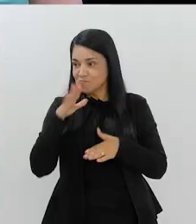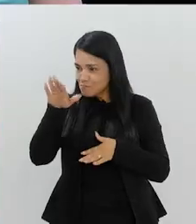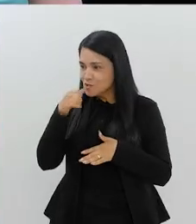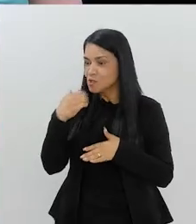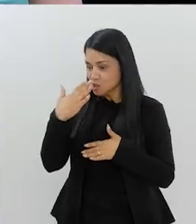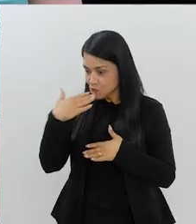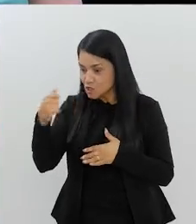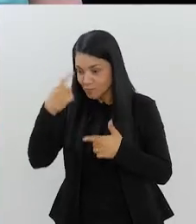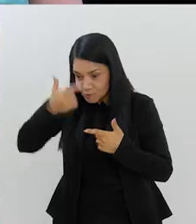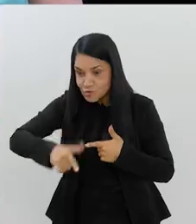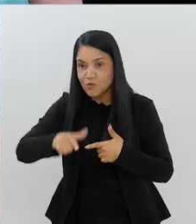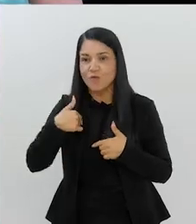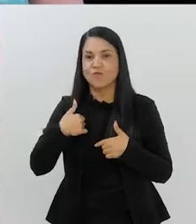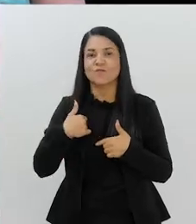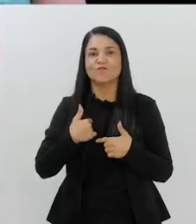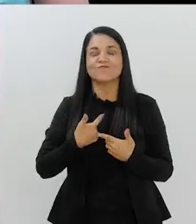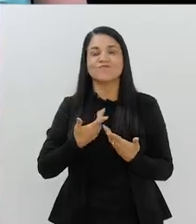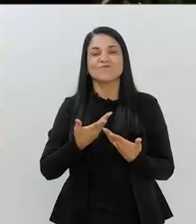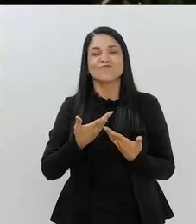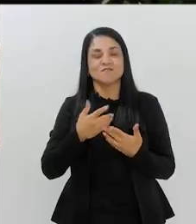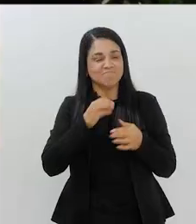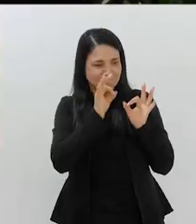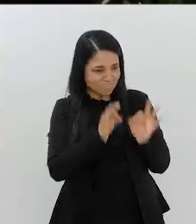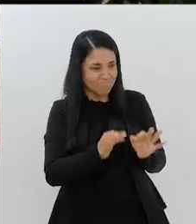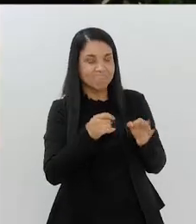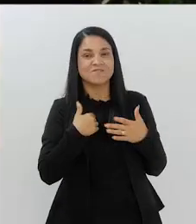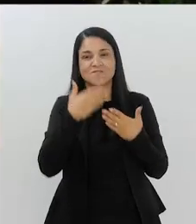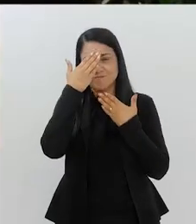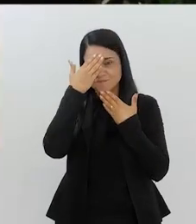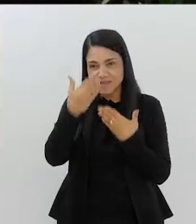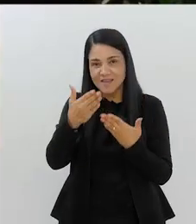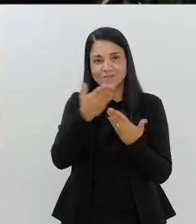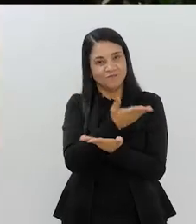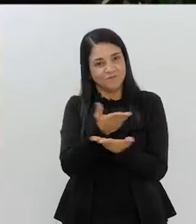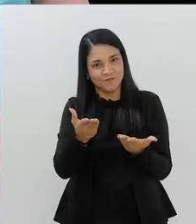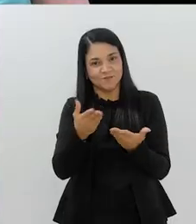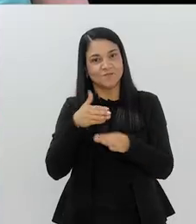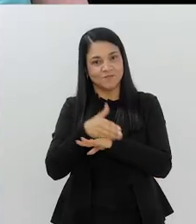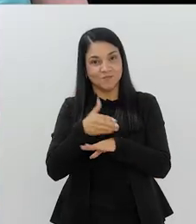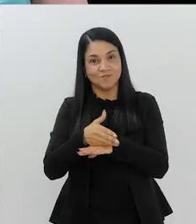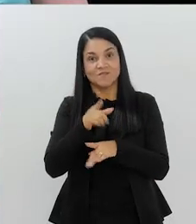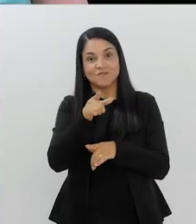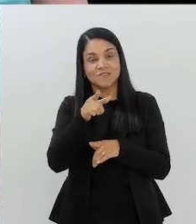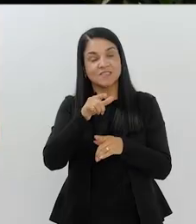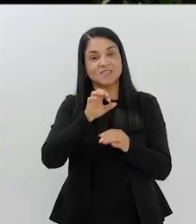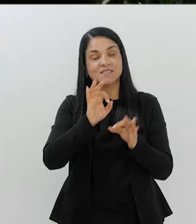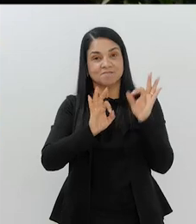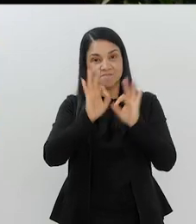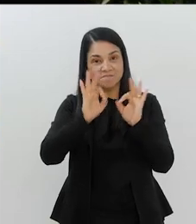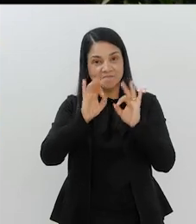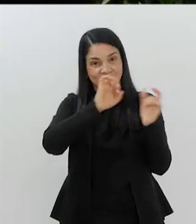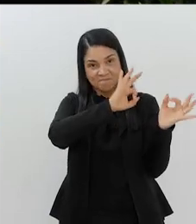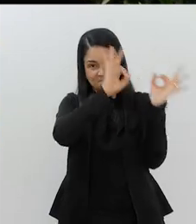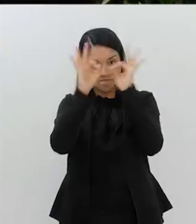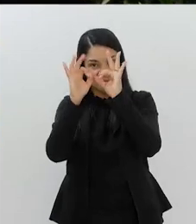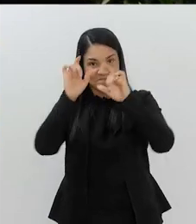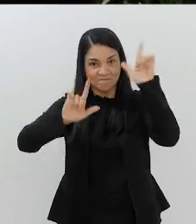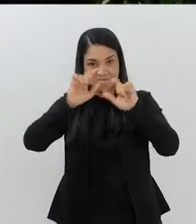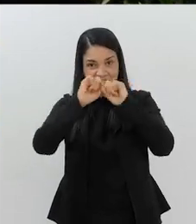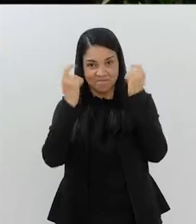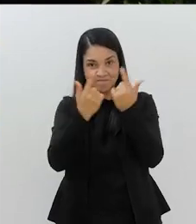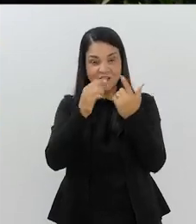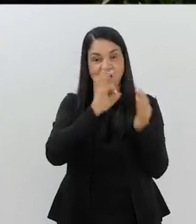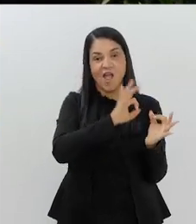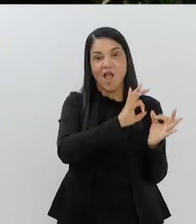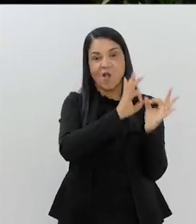Nos chama para um próximo. Com certeza, já. Cadeira cativa. Muito obrigado para você, João, por você estar aqui. E você, telespectador